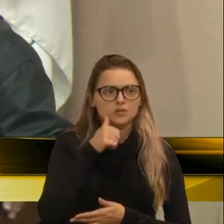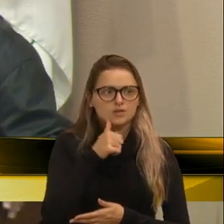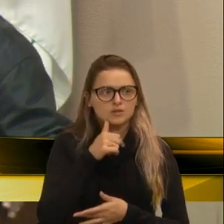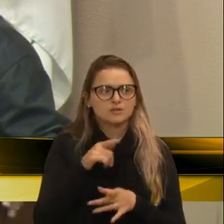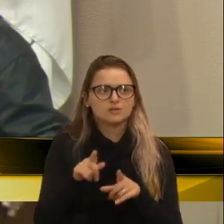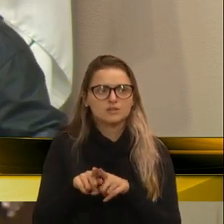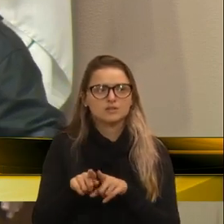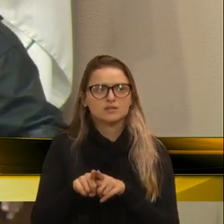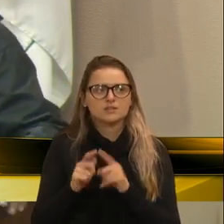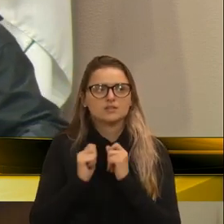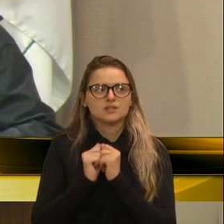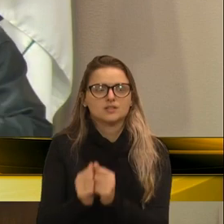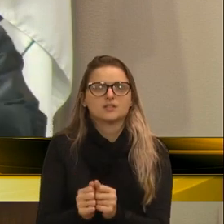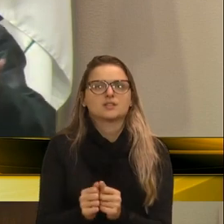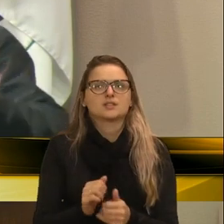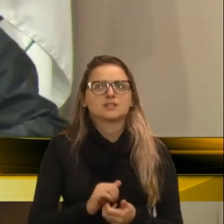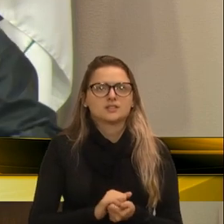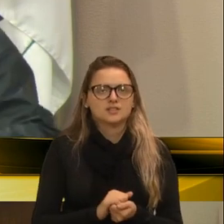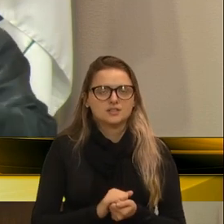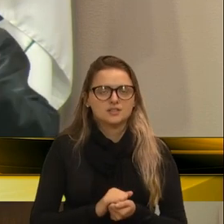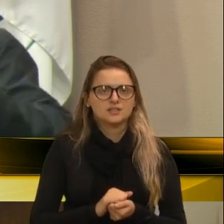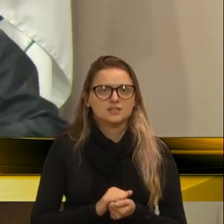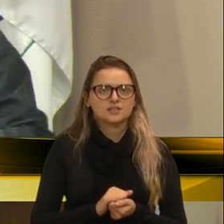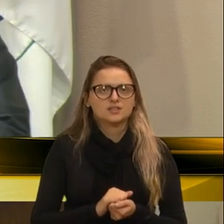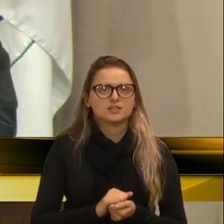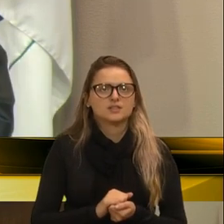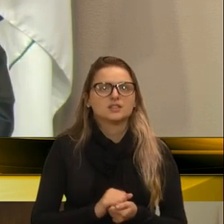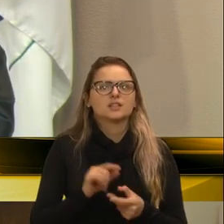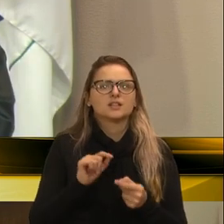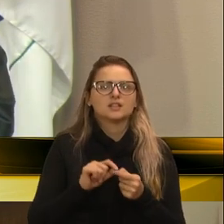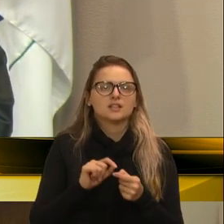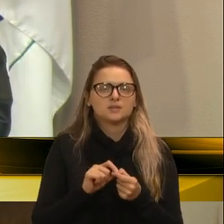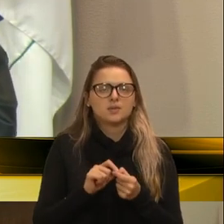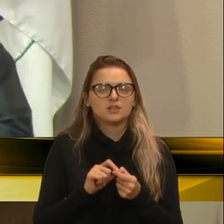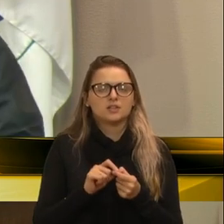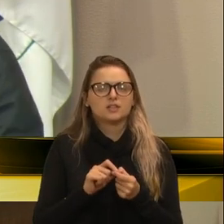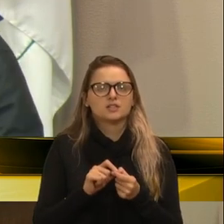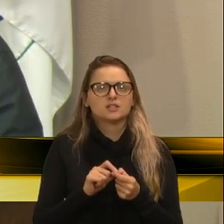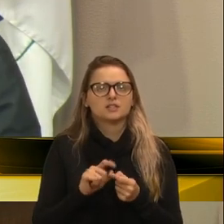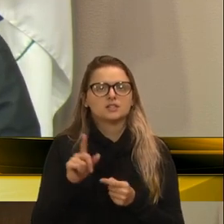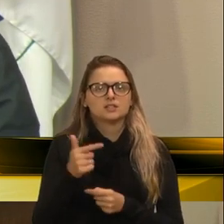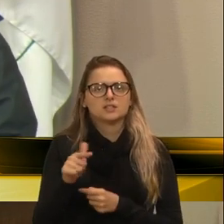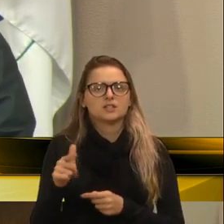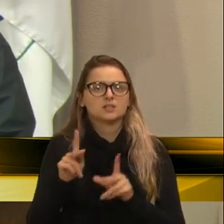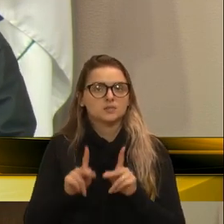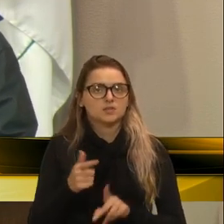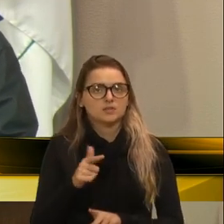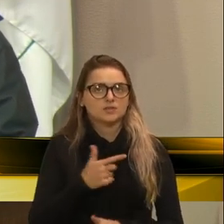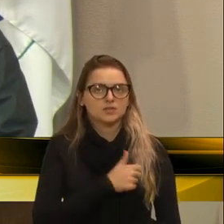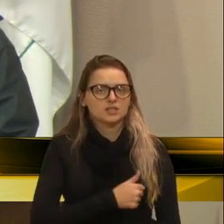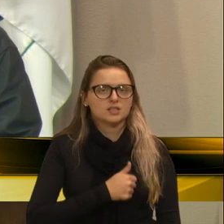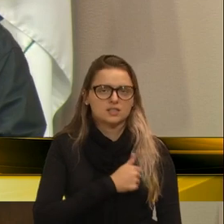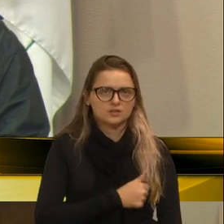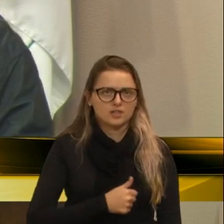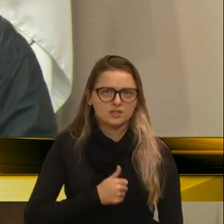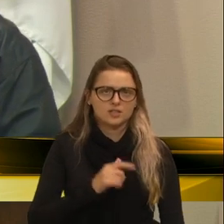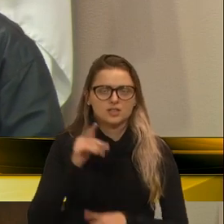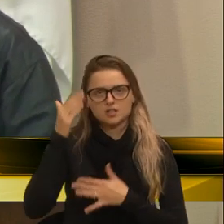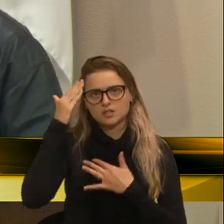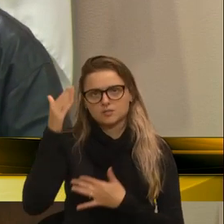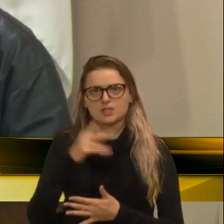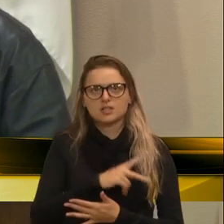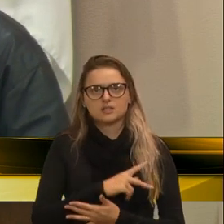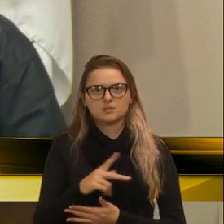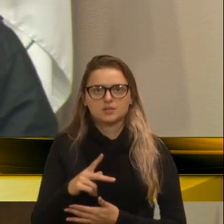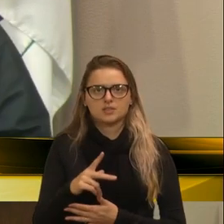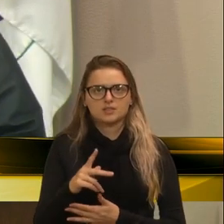botando, ensacando tudo, porque não vai deixar saudade. Com certeza que isso não vai deixar saudade. Muito obrigado,